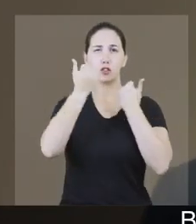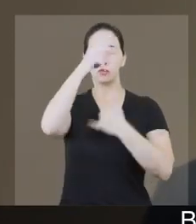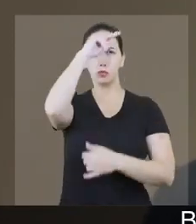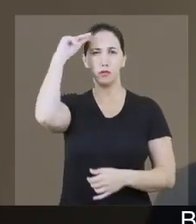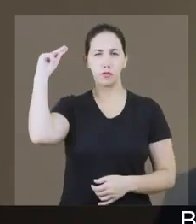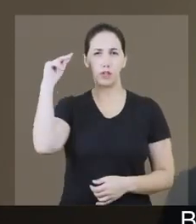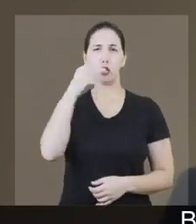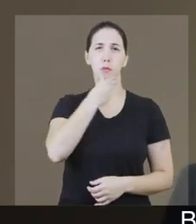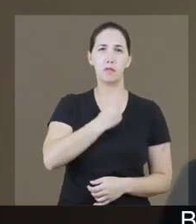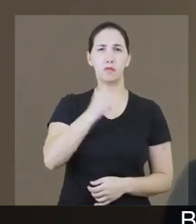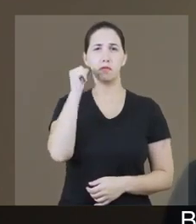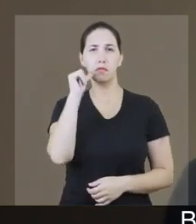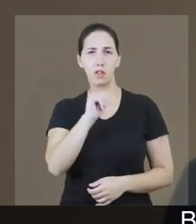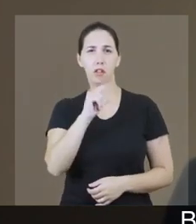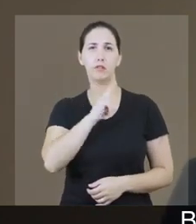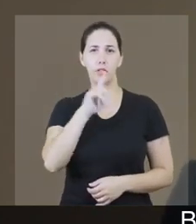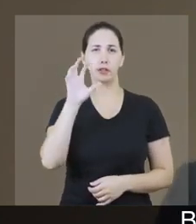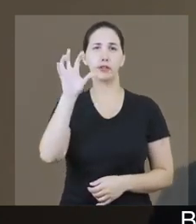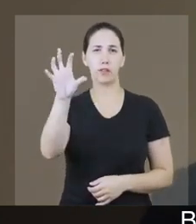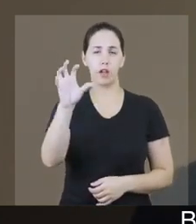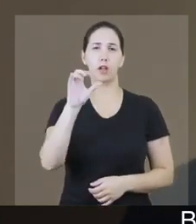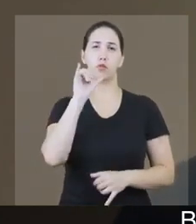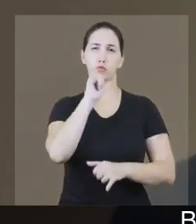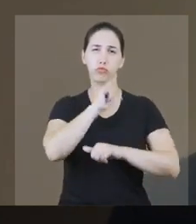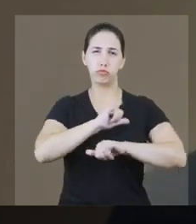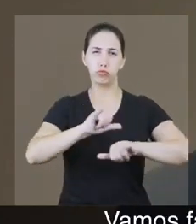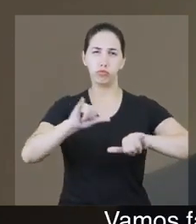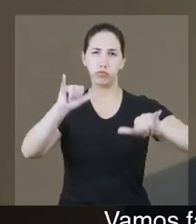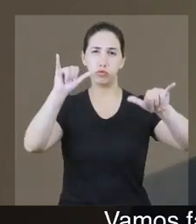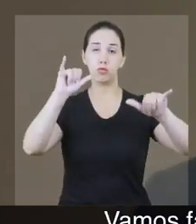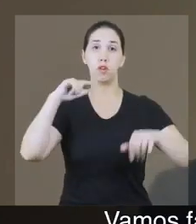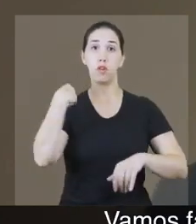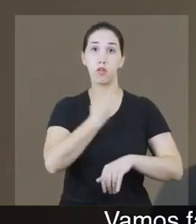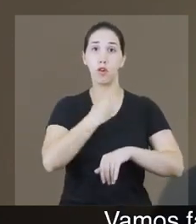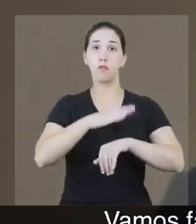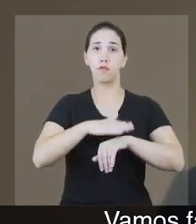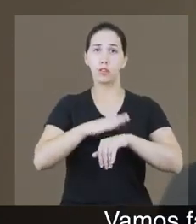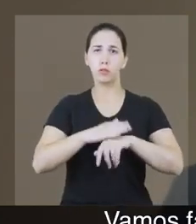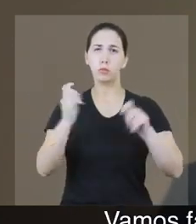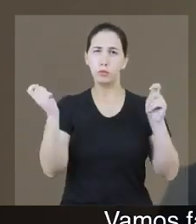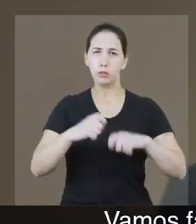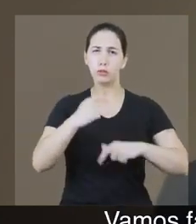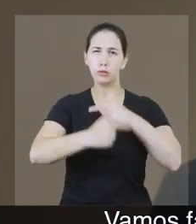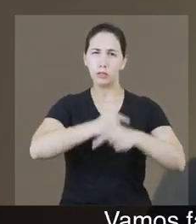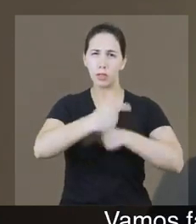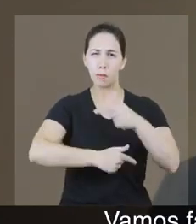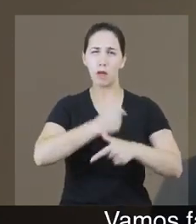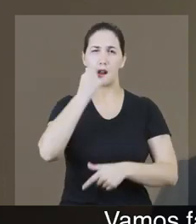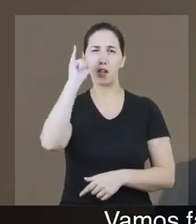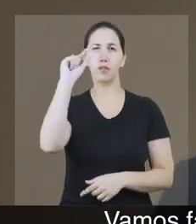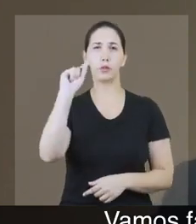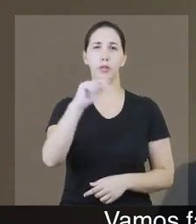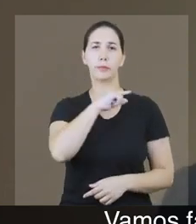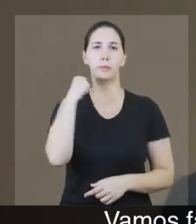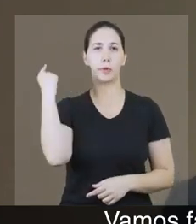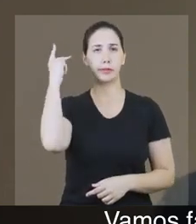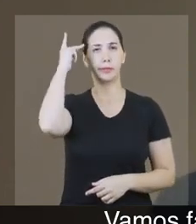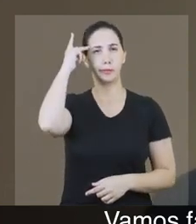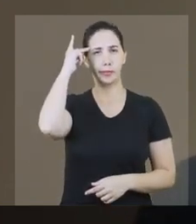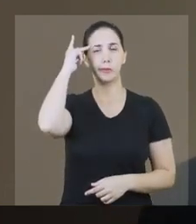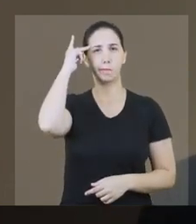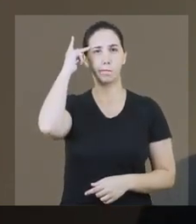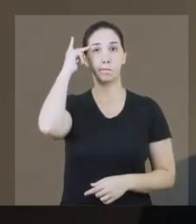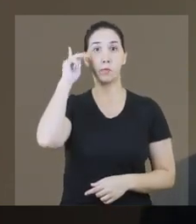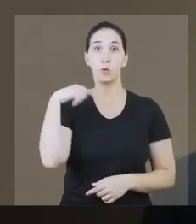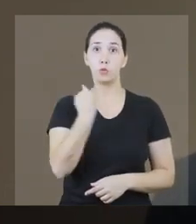para todos os prefeitos e prefeitas do Estado. Vamos fazer o que for possível para evitar mortes no Estado de